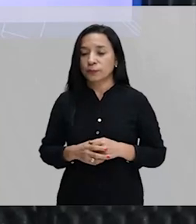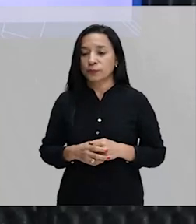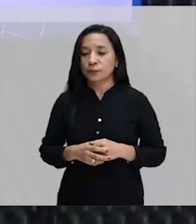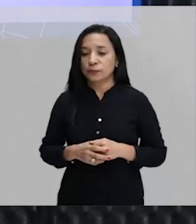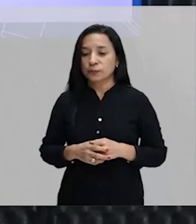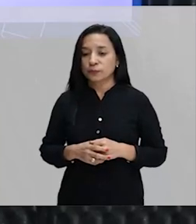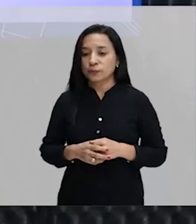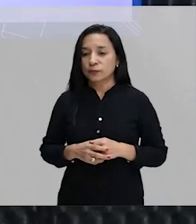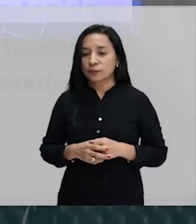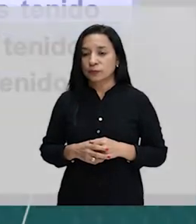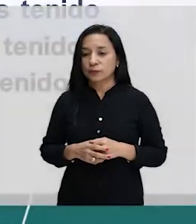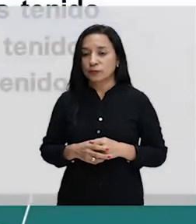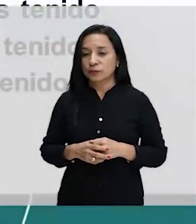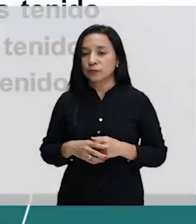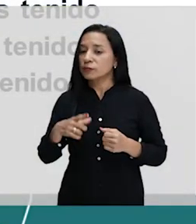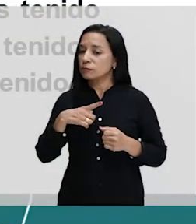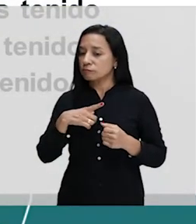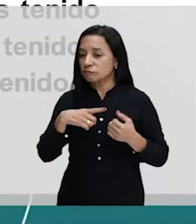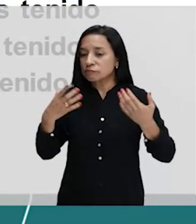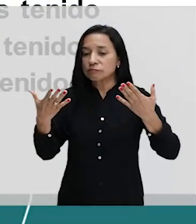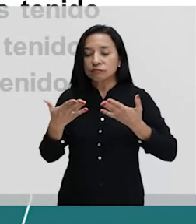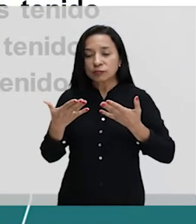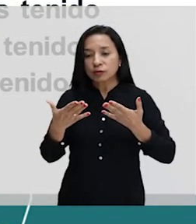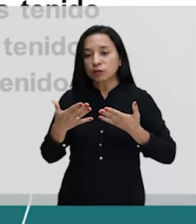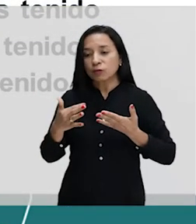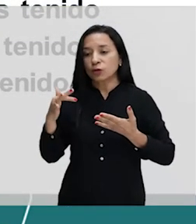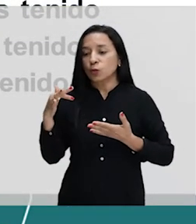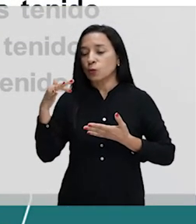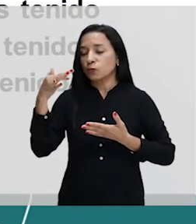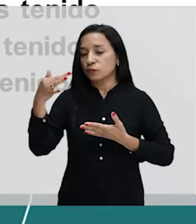o subjuntivo no futuro e